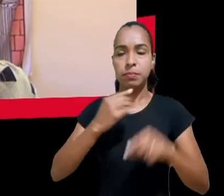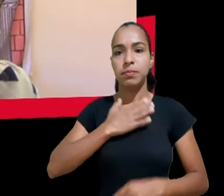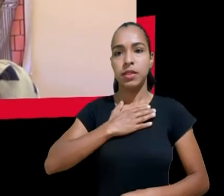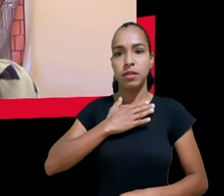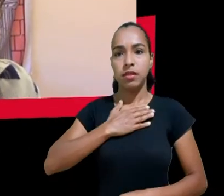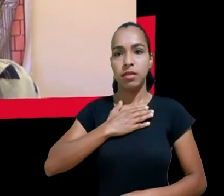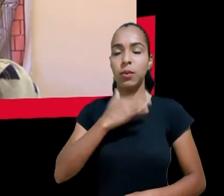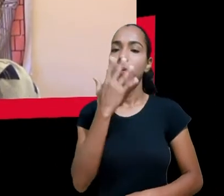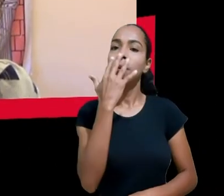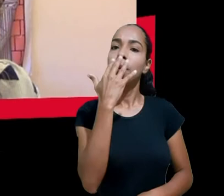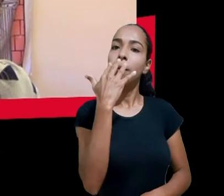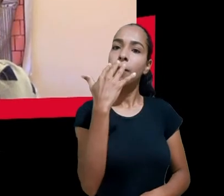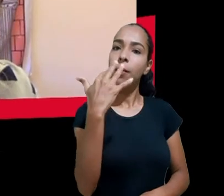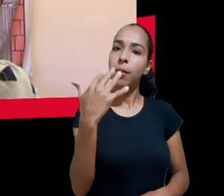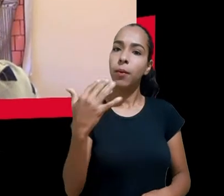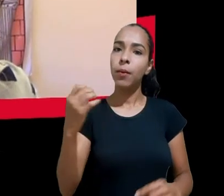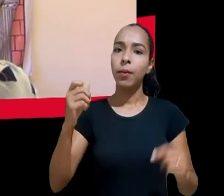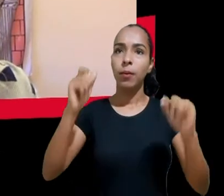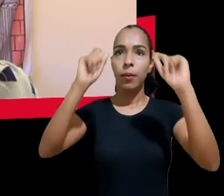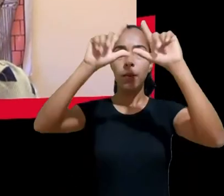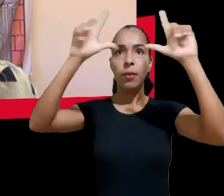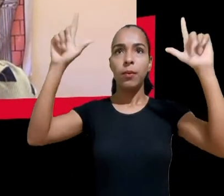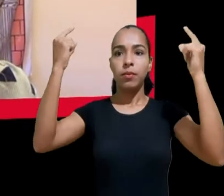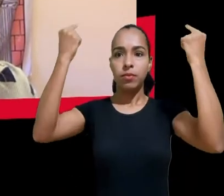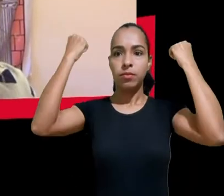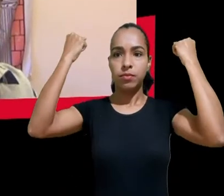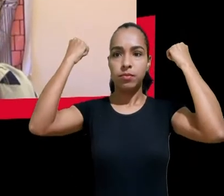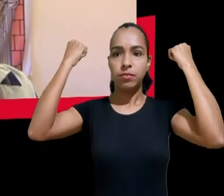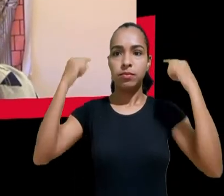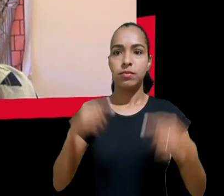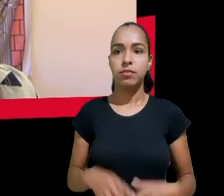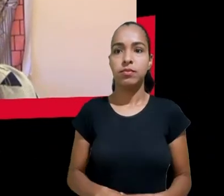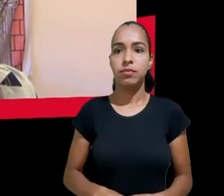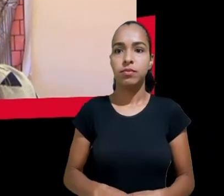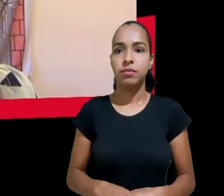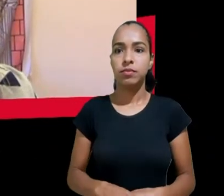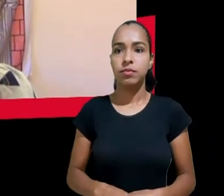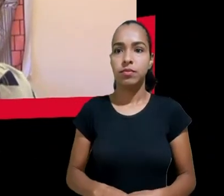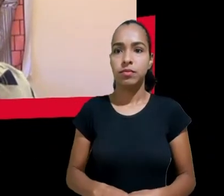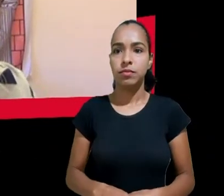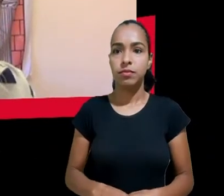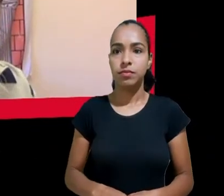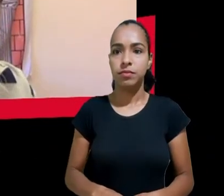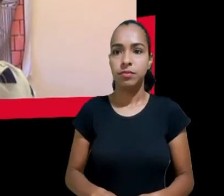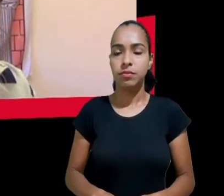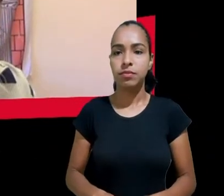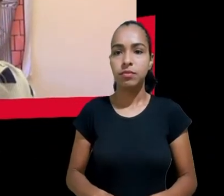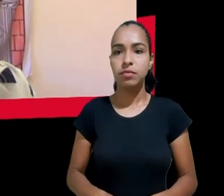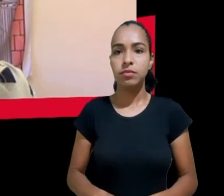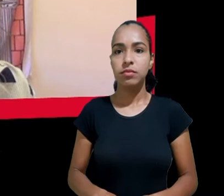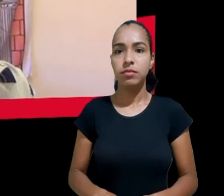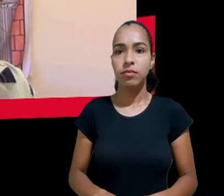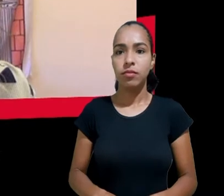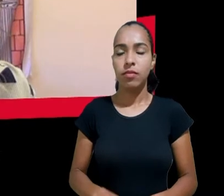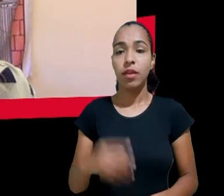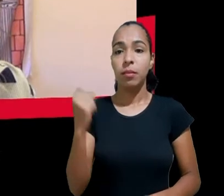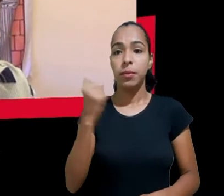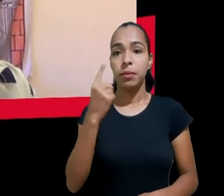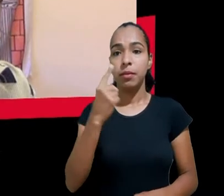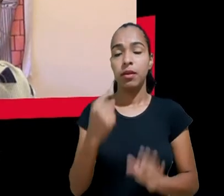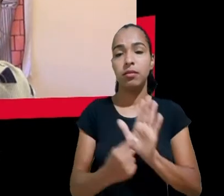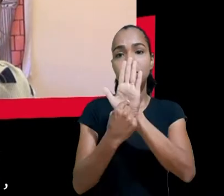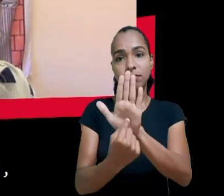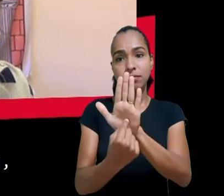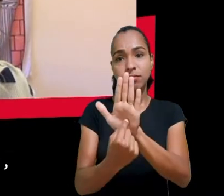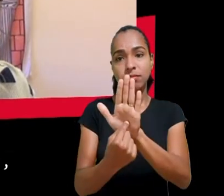mim. Eu queria fazer uma primeira apresentação aqui, dizendo para vocês o que